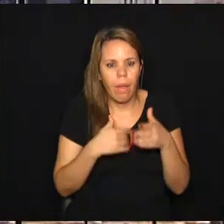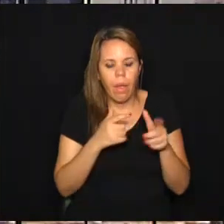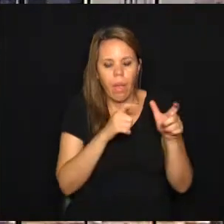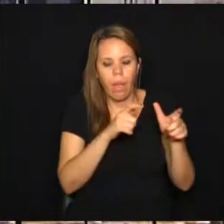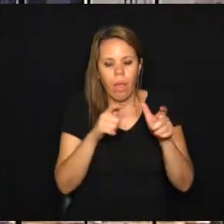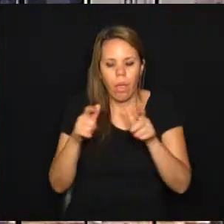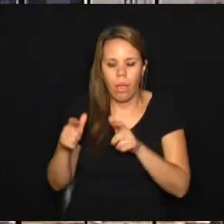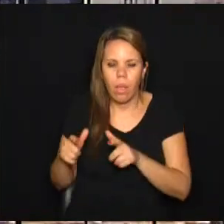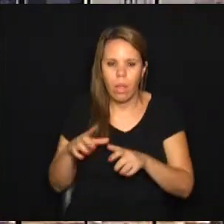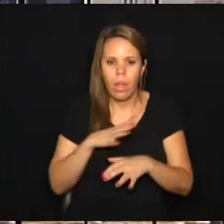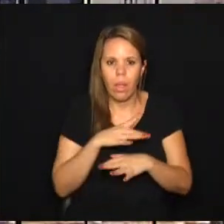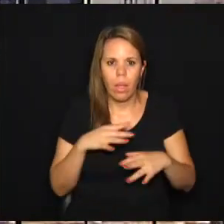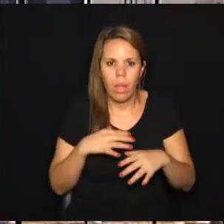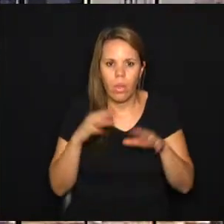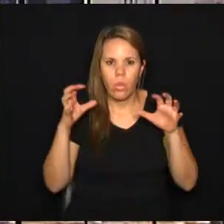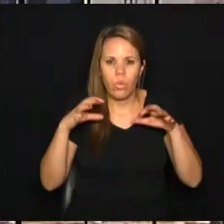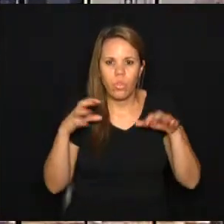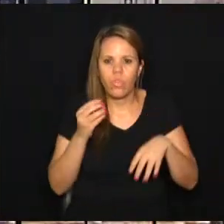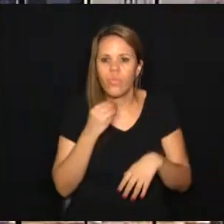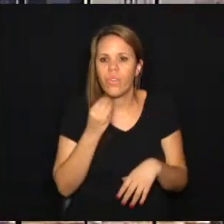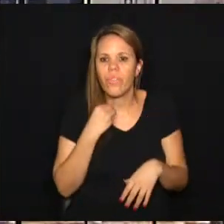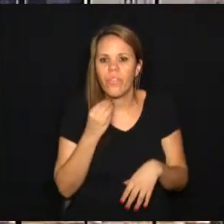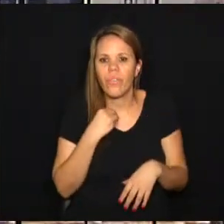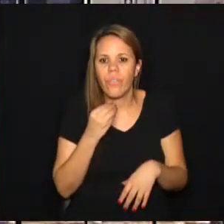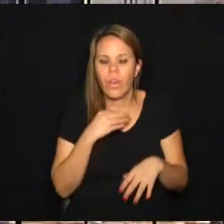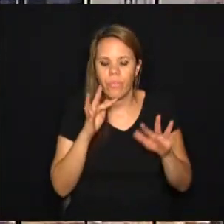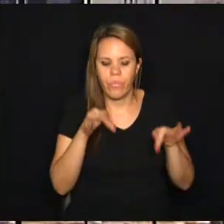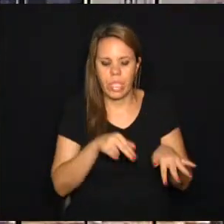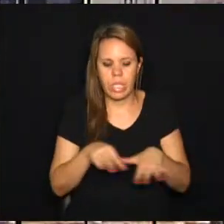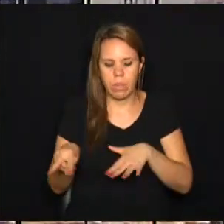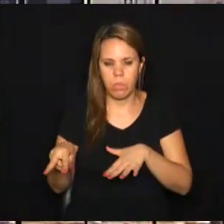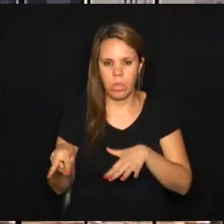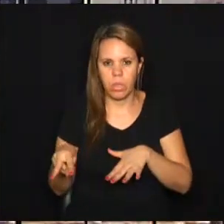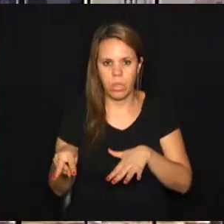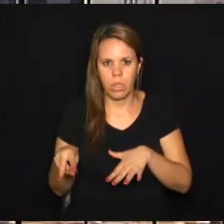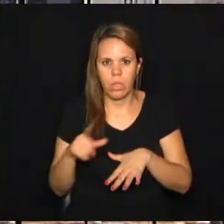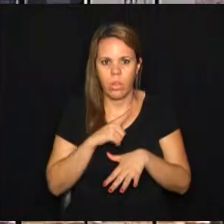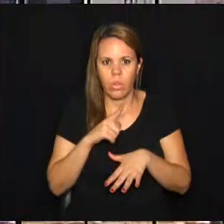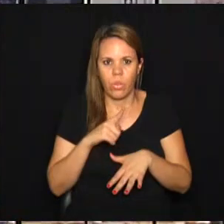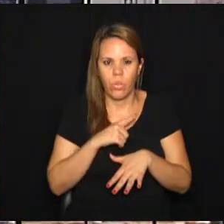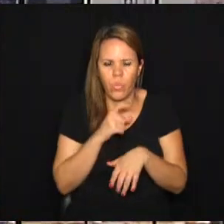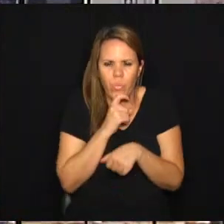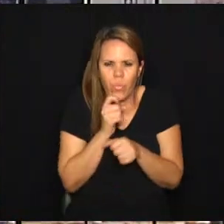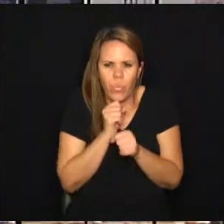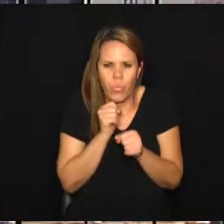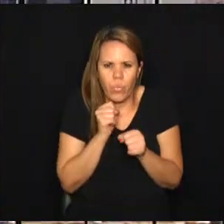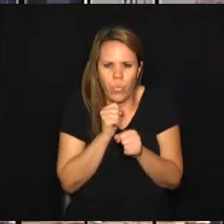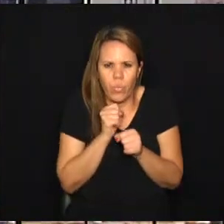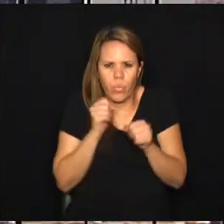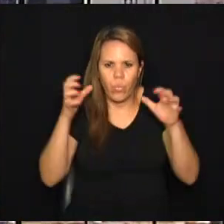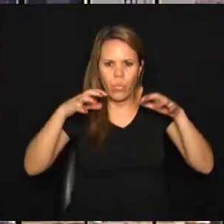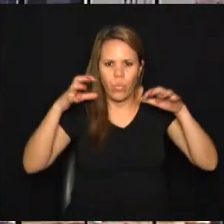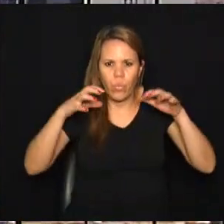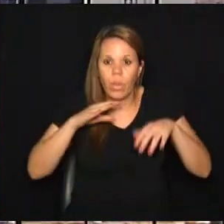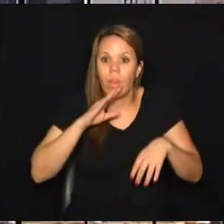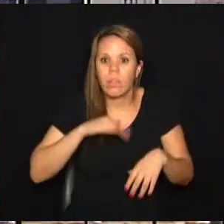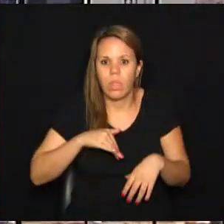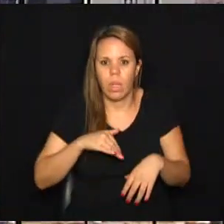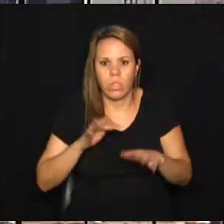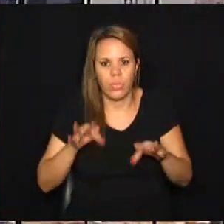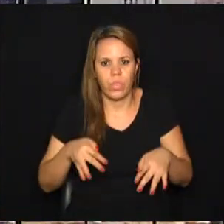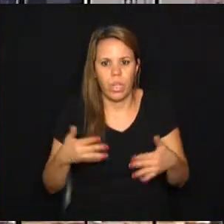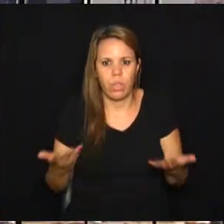pontos da cidade, uma chuva bem fraca. No fim de semana, a gente vai ter um friozinho e chuva no fim da tarde.